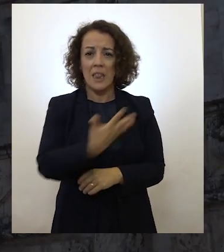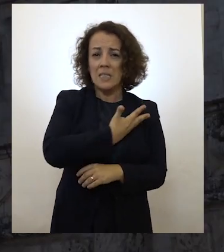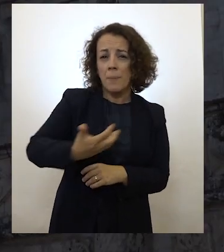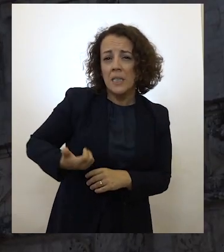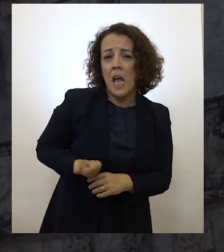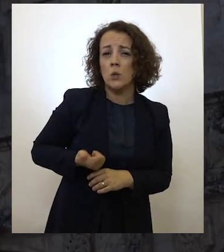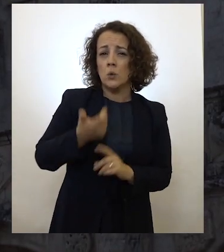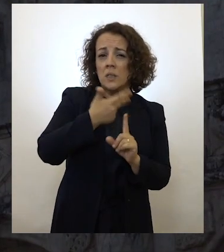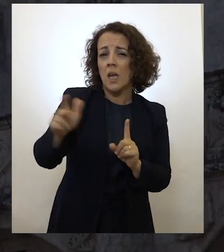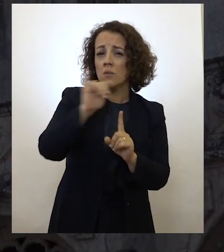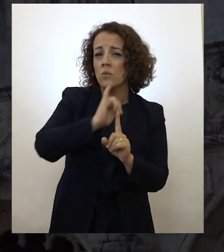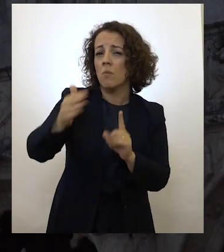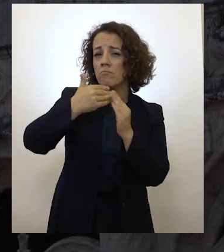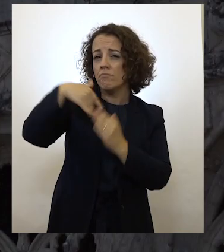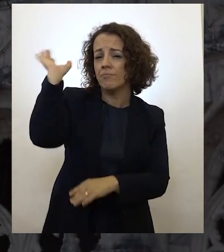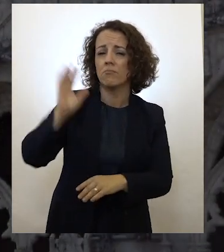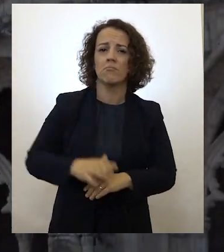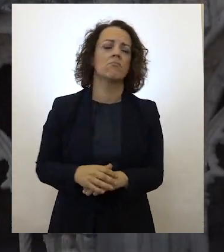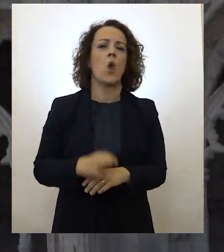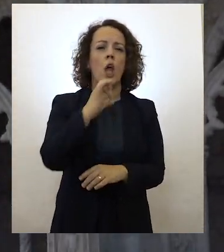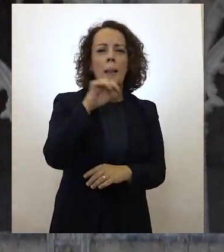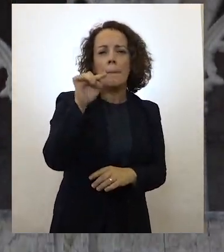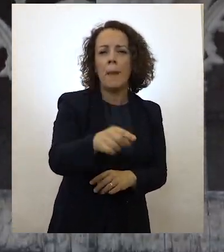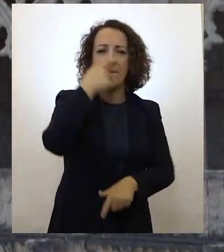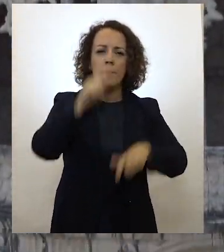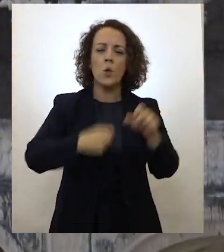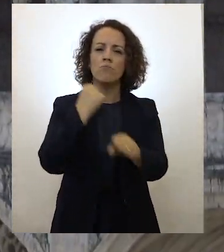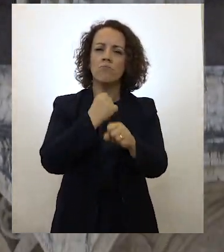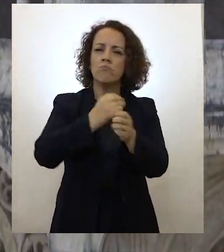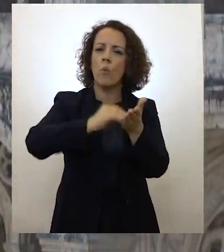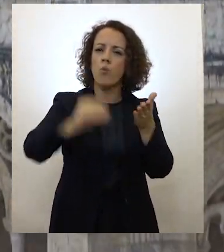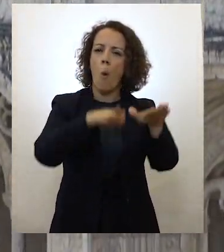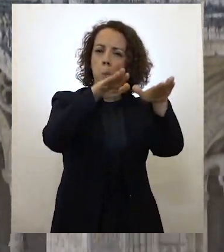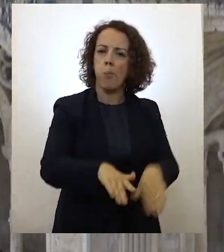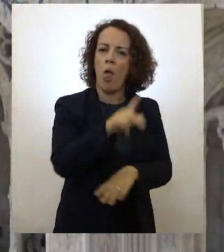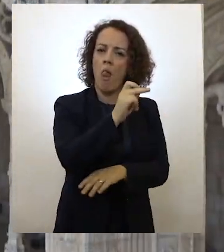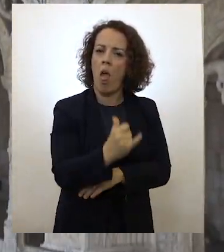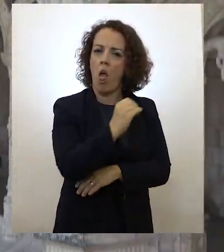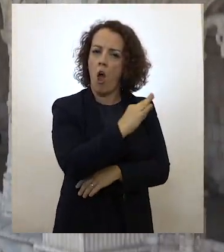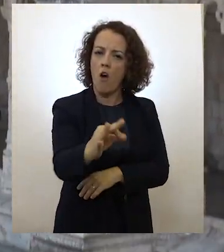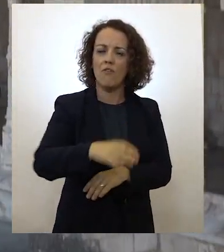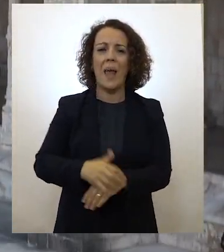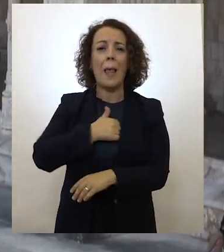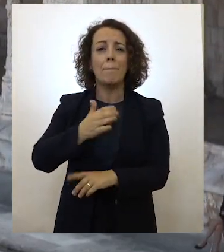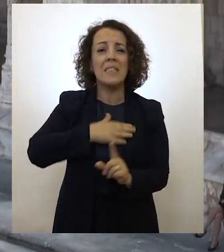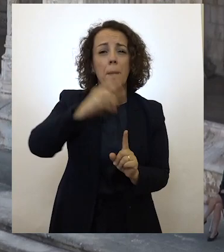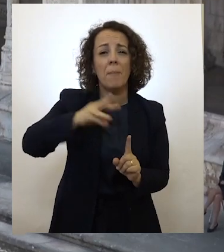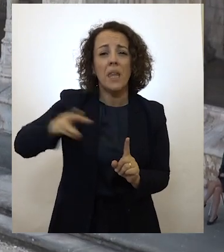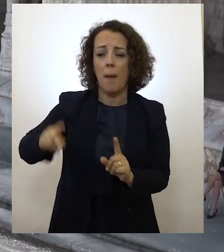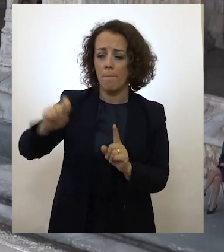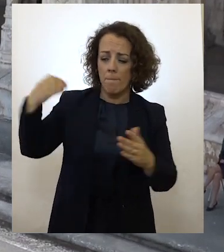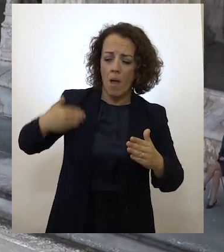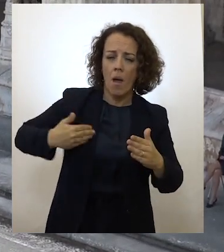milhares de desempregados, oito centenas de milhares de trabalhadores em lay-off, milhares e milhares de empresas paradas,